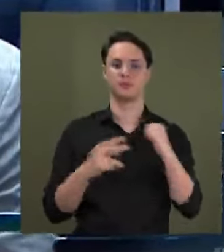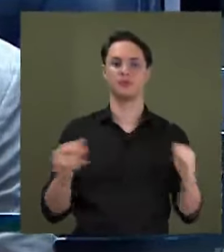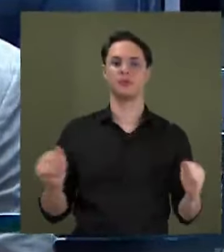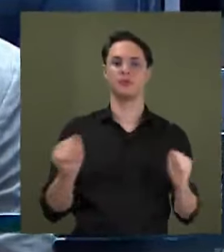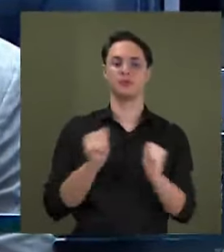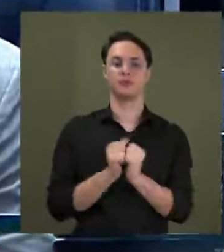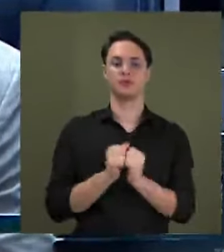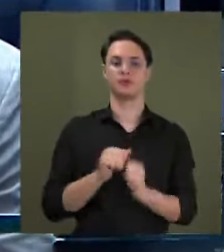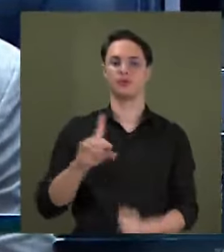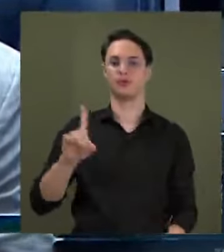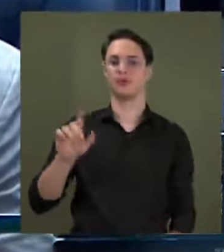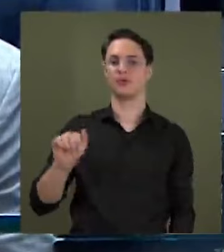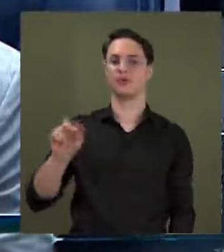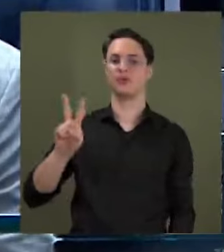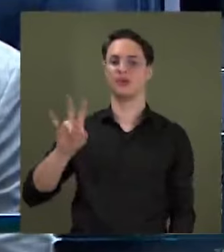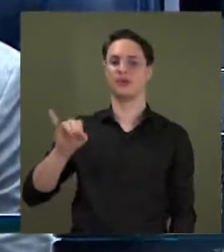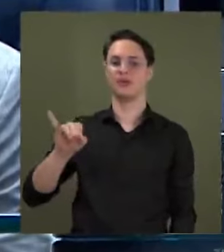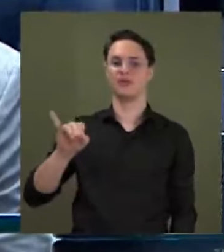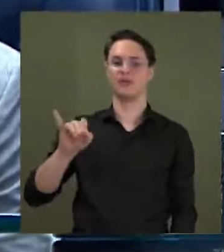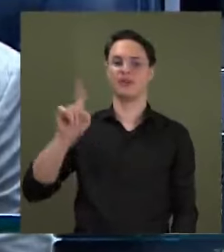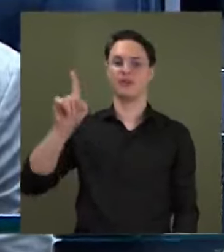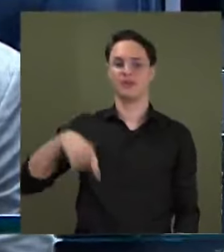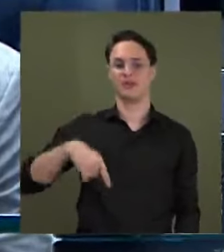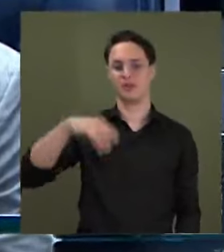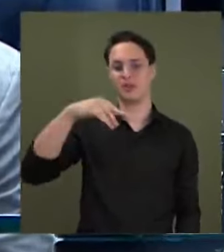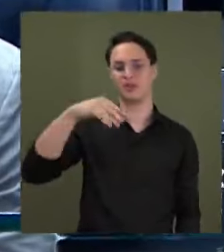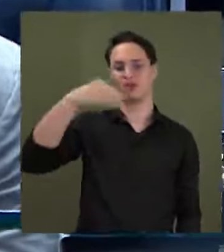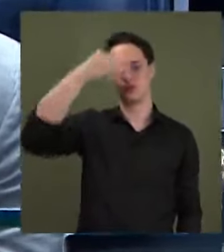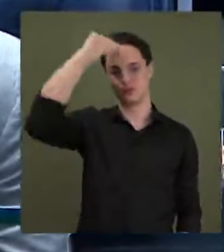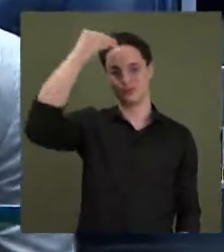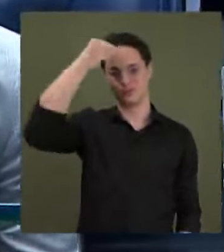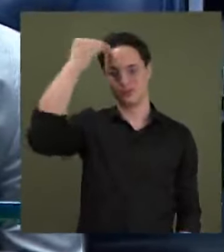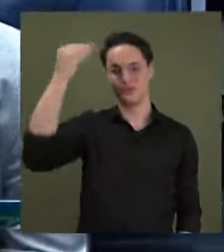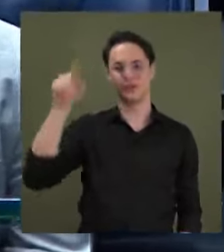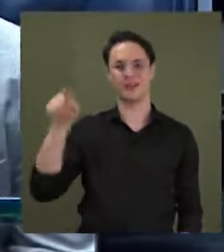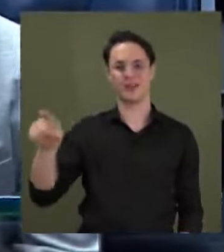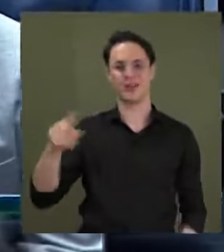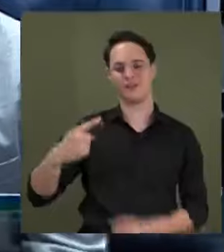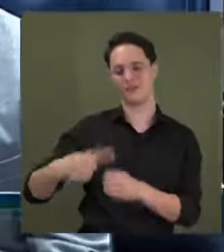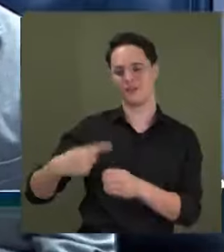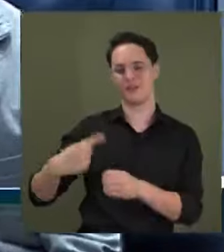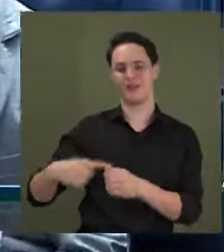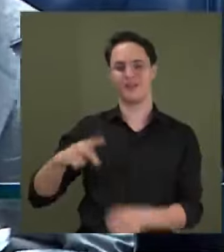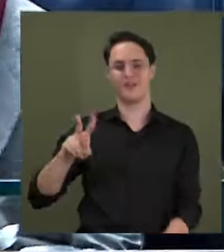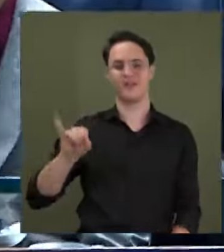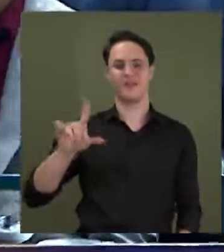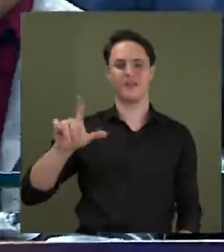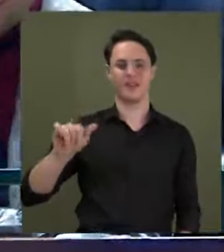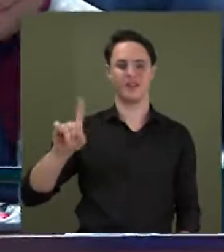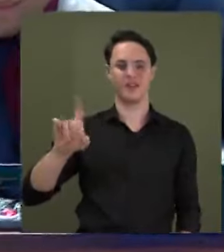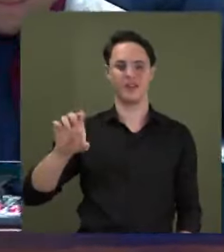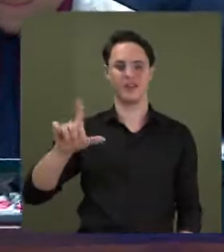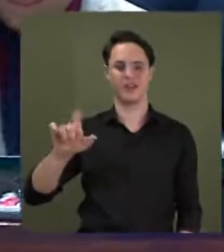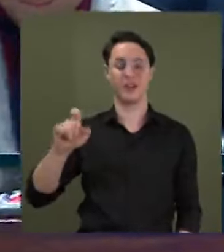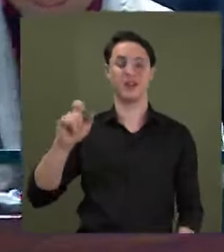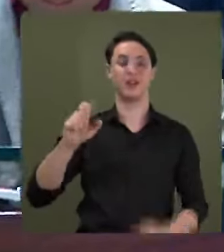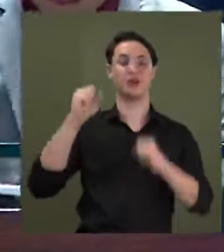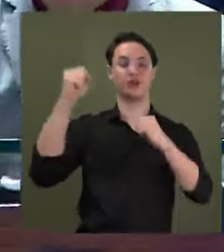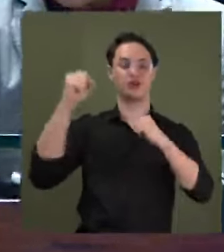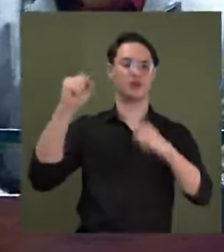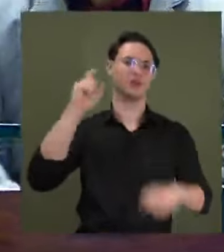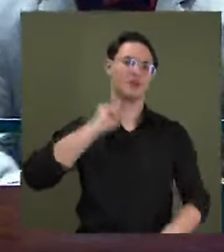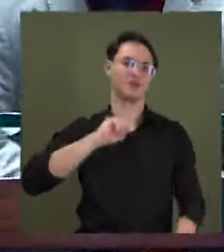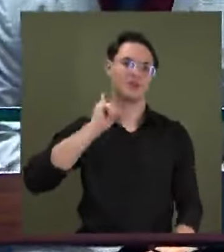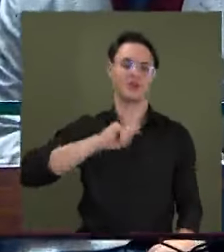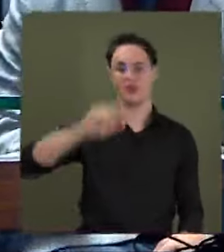plenário do Davi Guilherme, que mora lá em Vila Velha, estuda de manhã, torce para o Flamengo e diz que o tio pai dele,